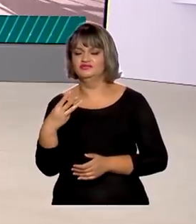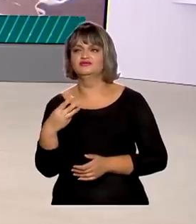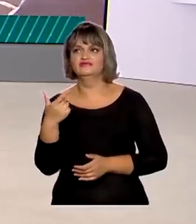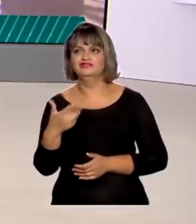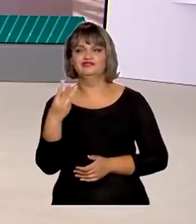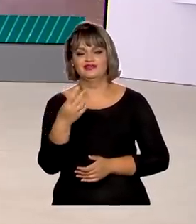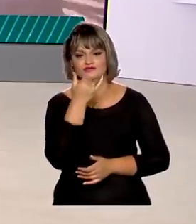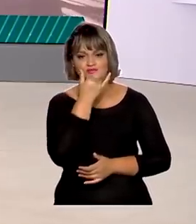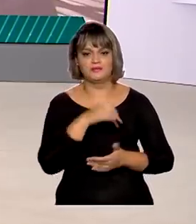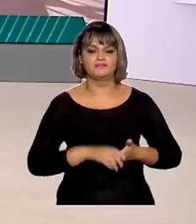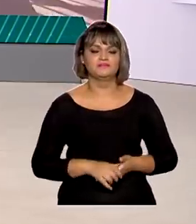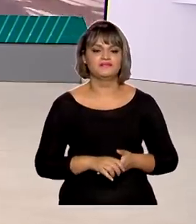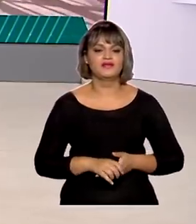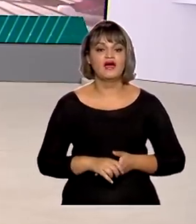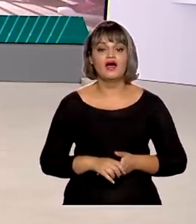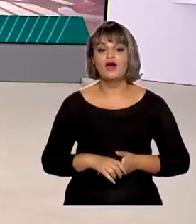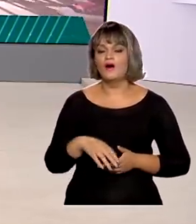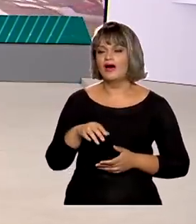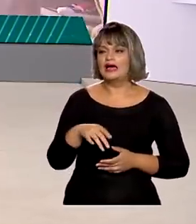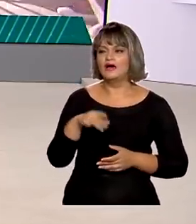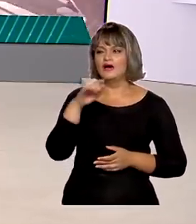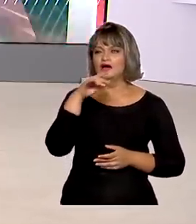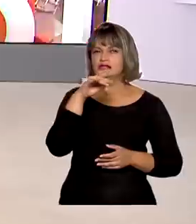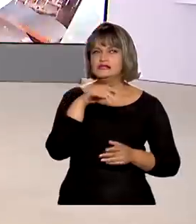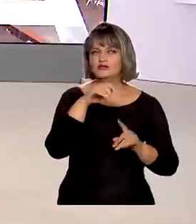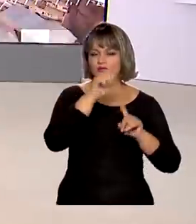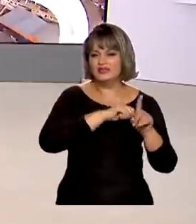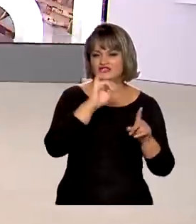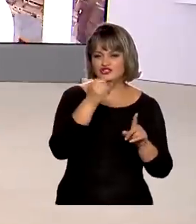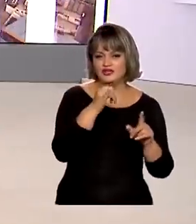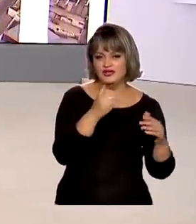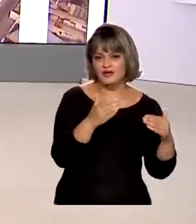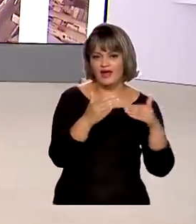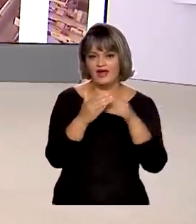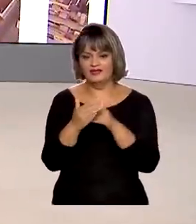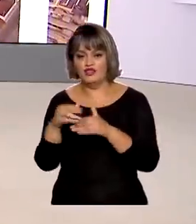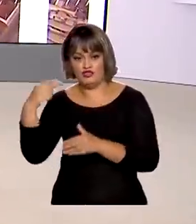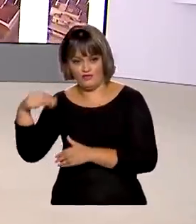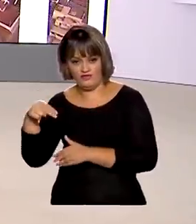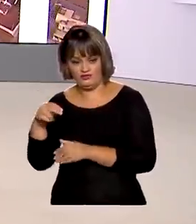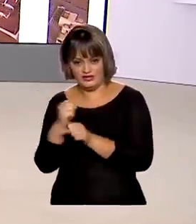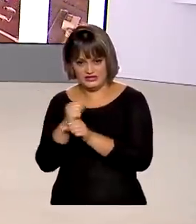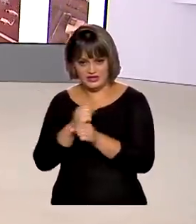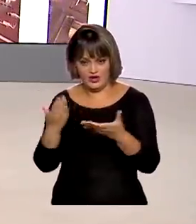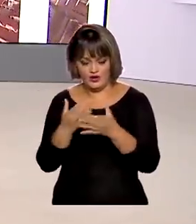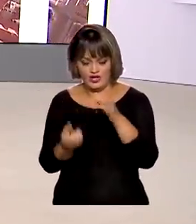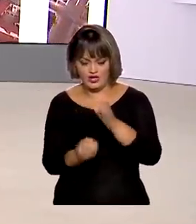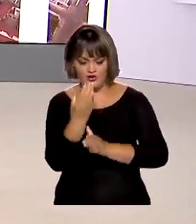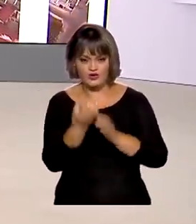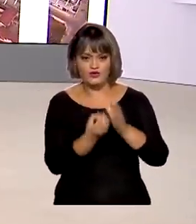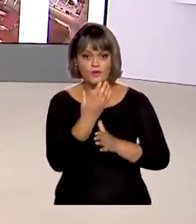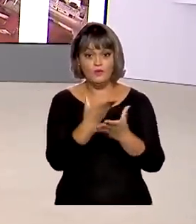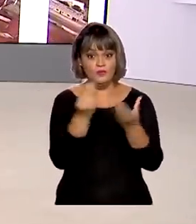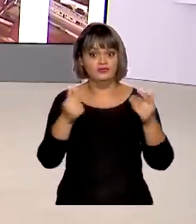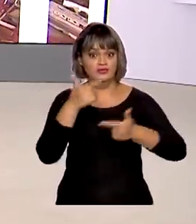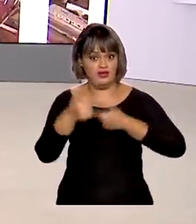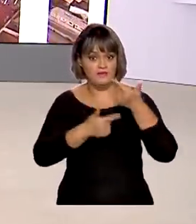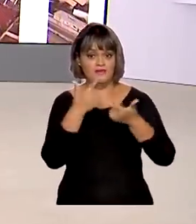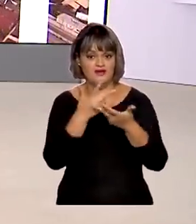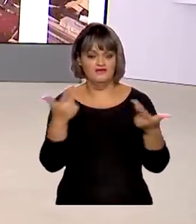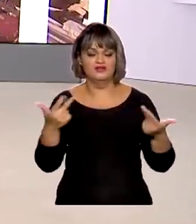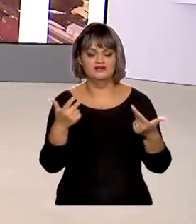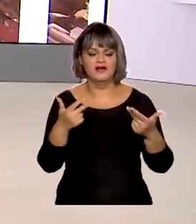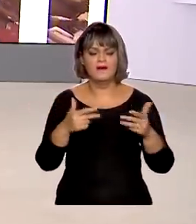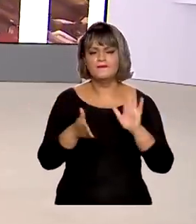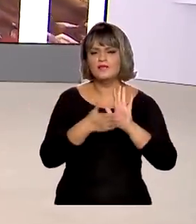E o Brasil criou de janeiro a novembro deste ano quase 3 milhões de empregos. Veja agora as variações nas